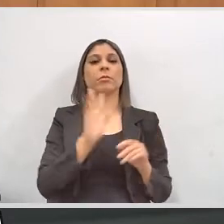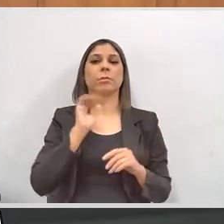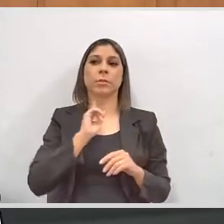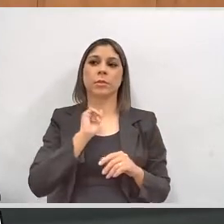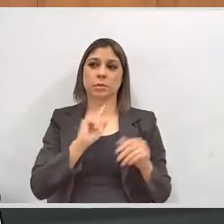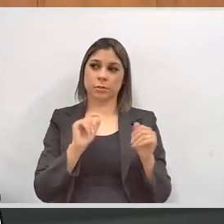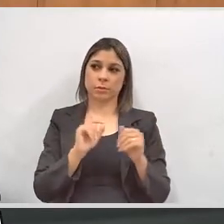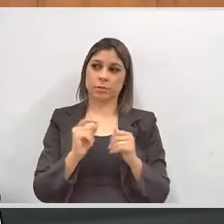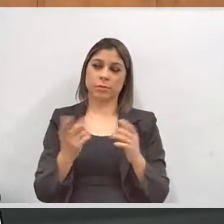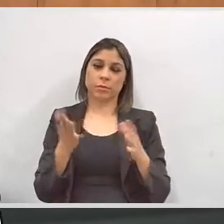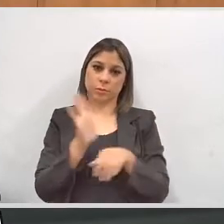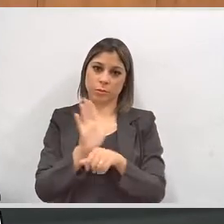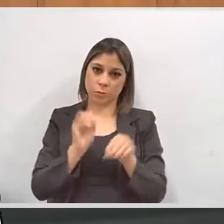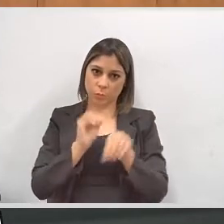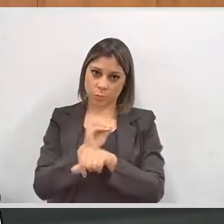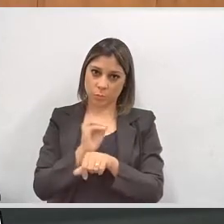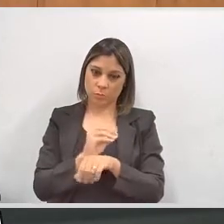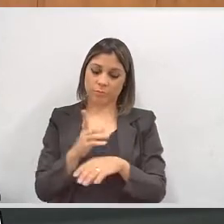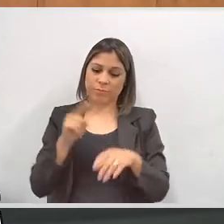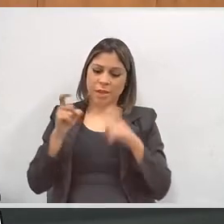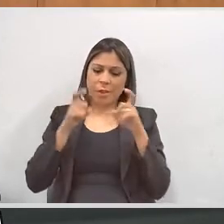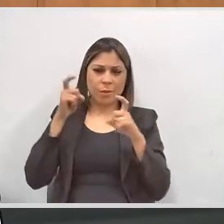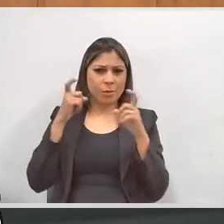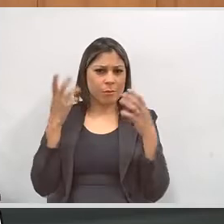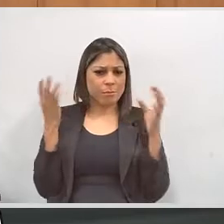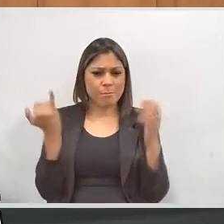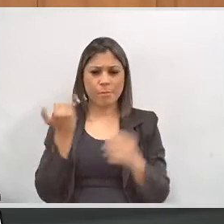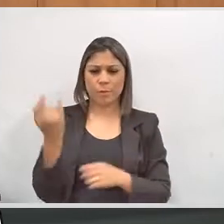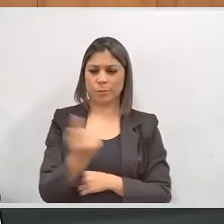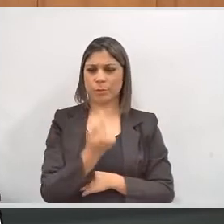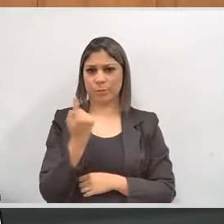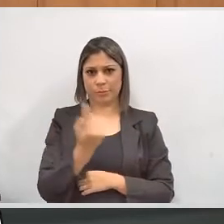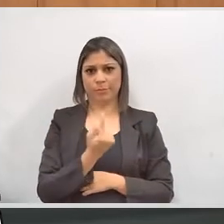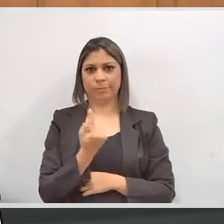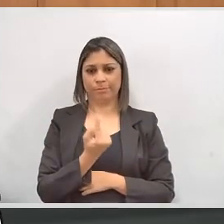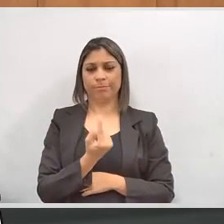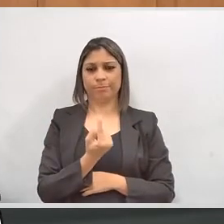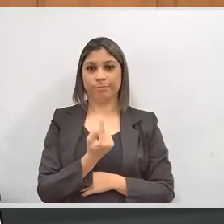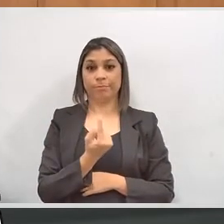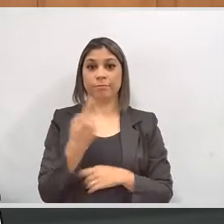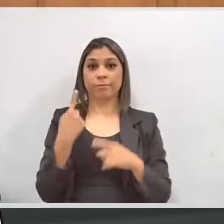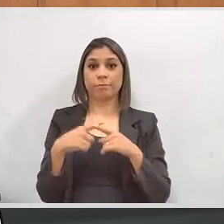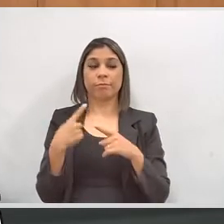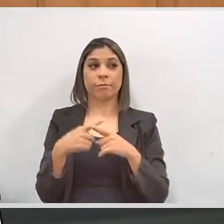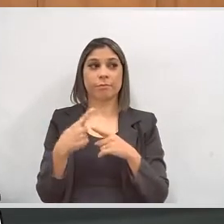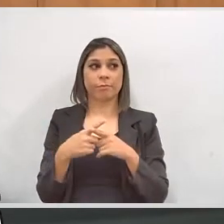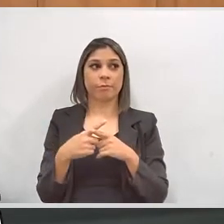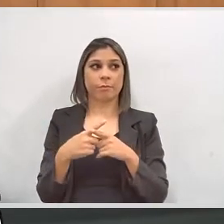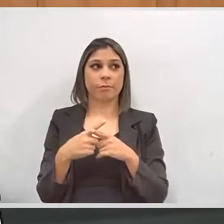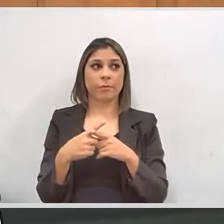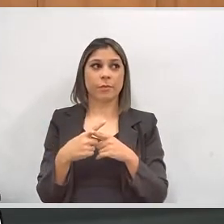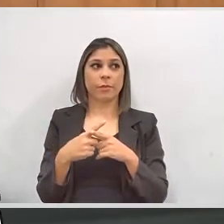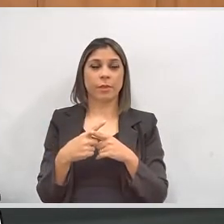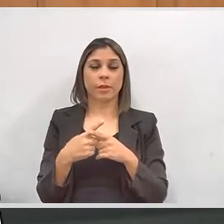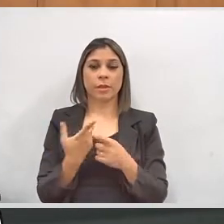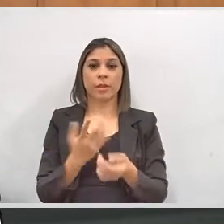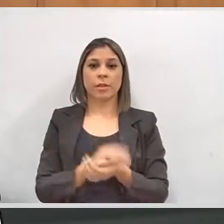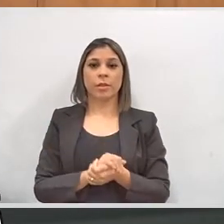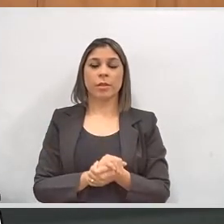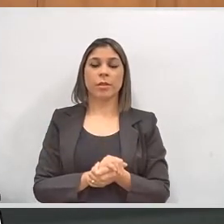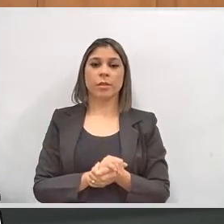do Estado de Minas Gerais. E essa reunião para nós está sendo de uma importância muito grande, por que doutor Adriano e